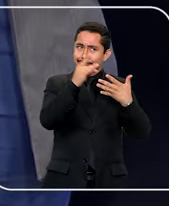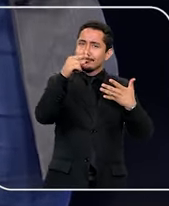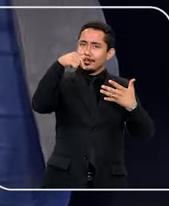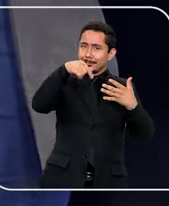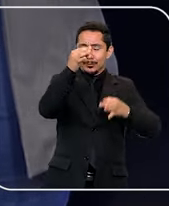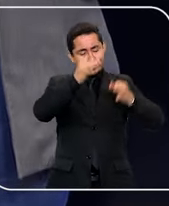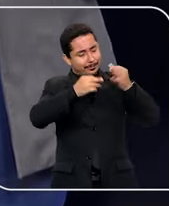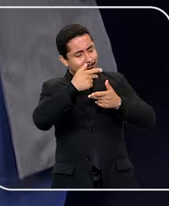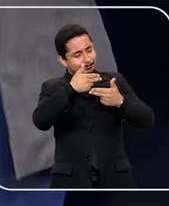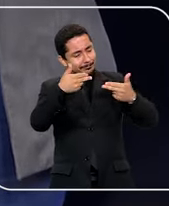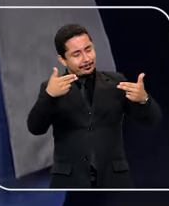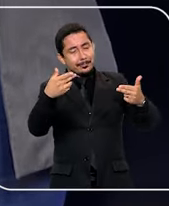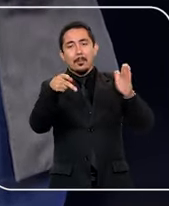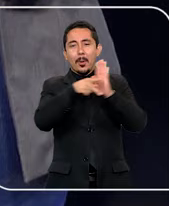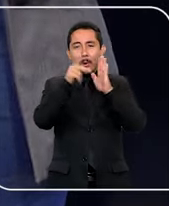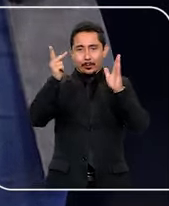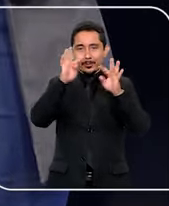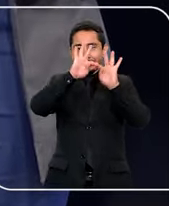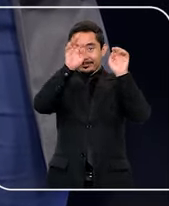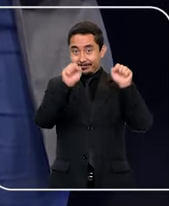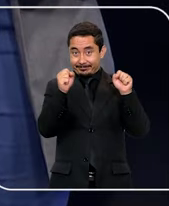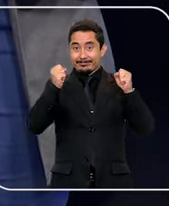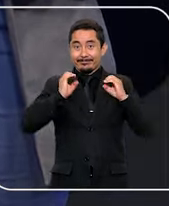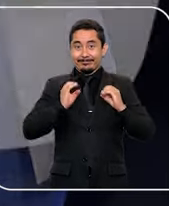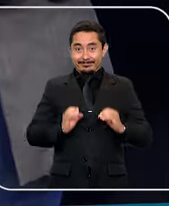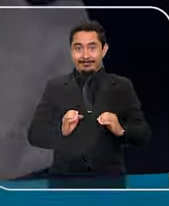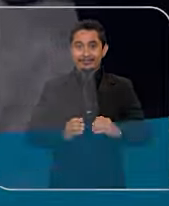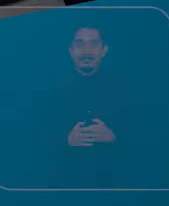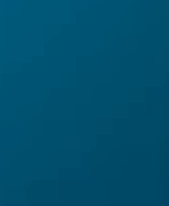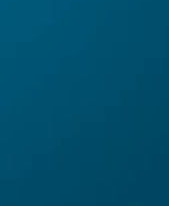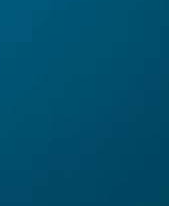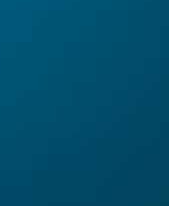destaques entre os julgamentos do Tribunal da Cidadania.